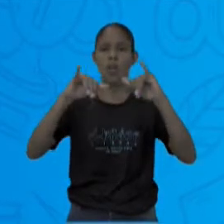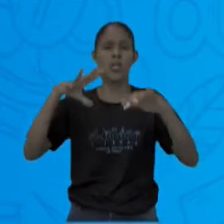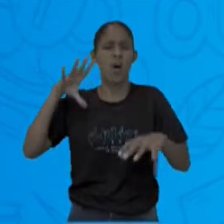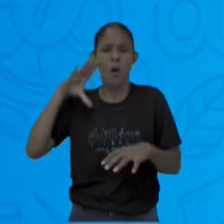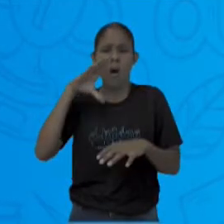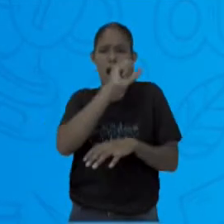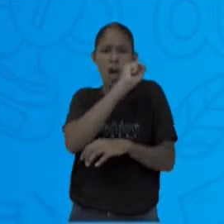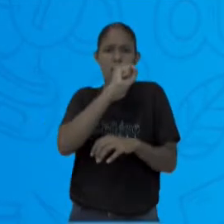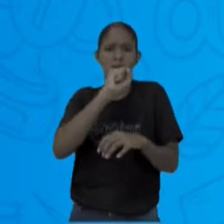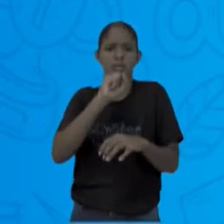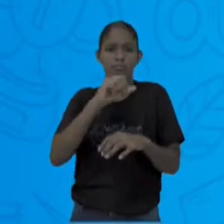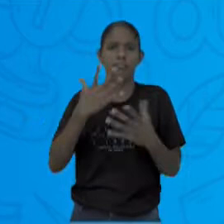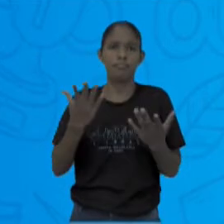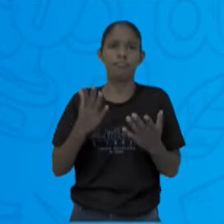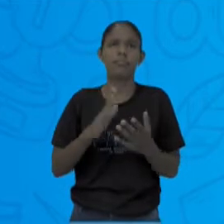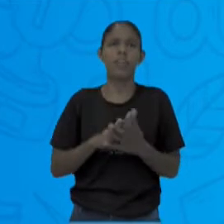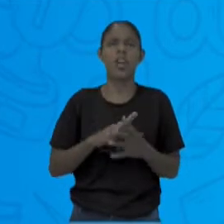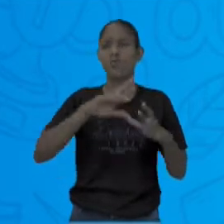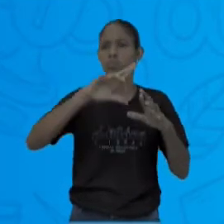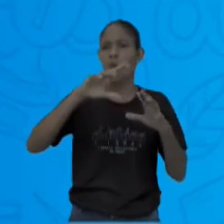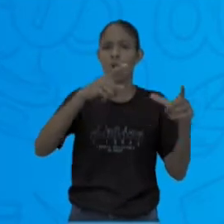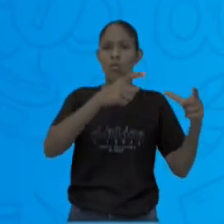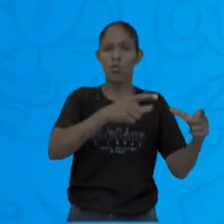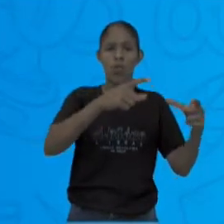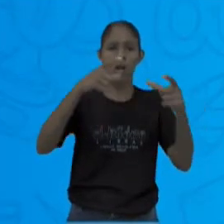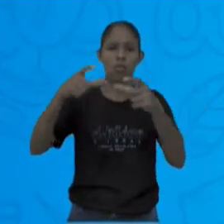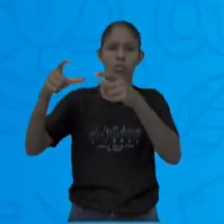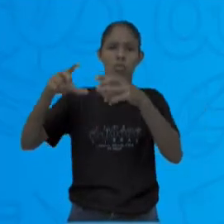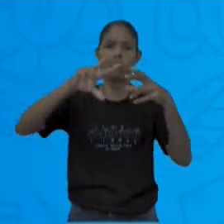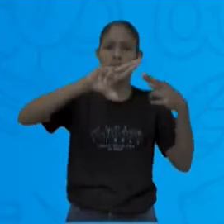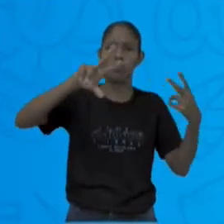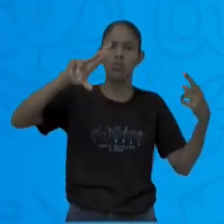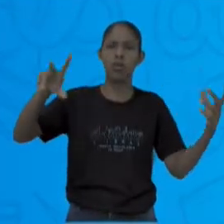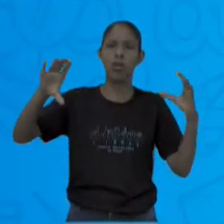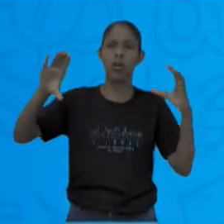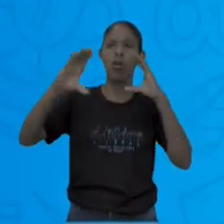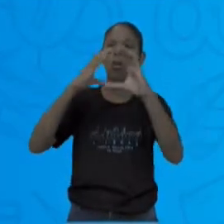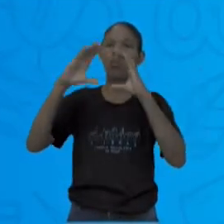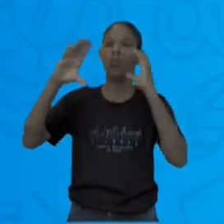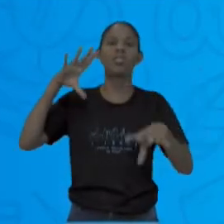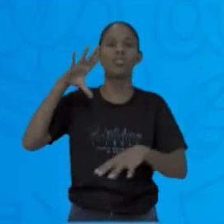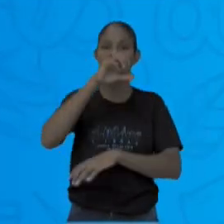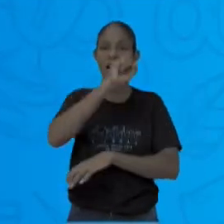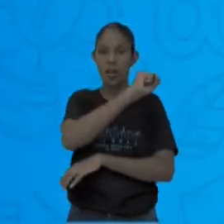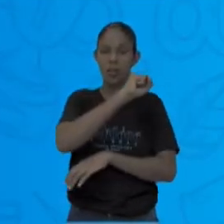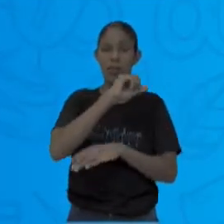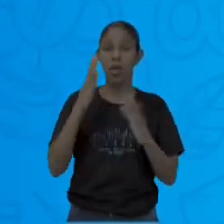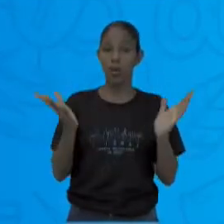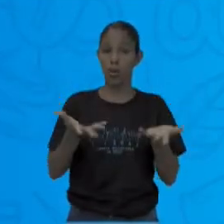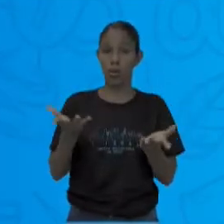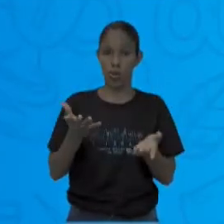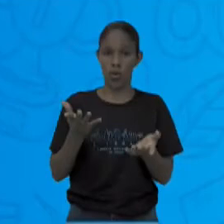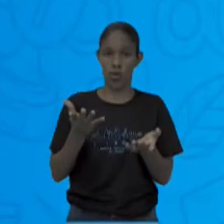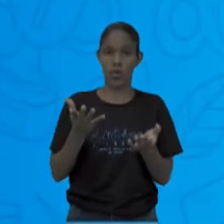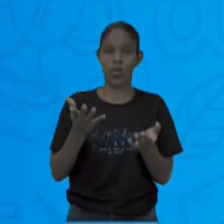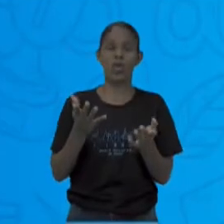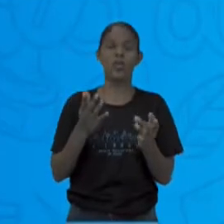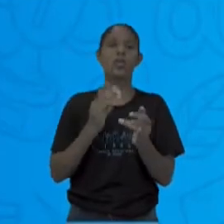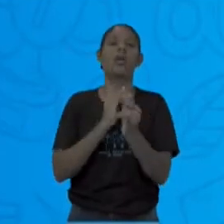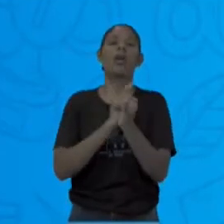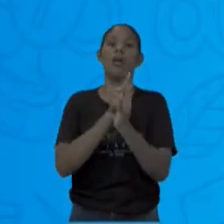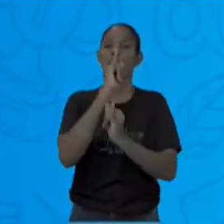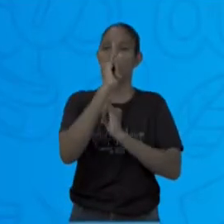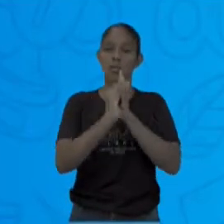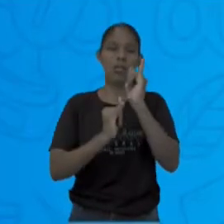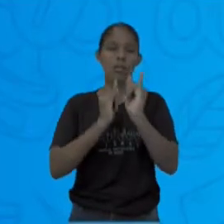em diferentes lugares. Hoje em dia, você pode conversar com uma pessoa pela internet, pelo mundo todo.